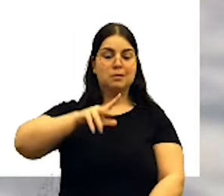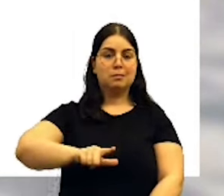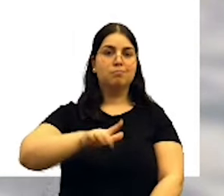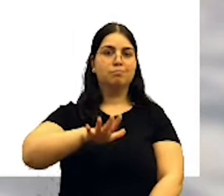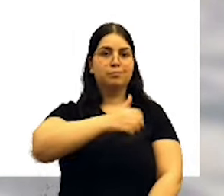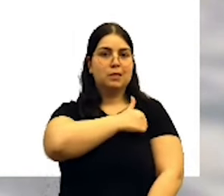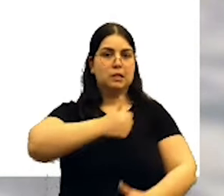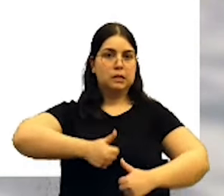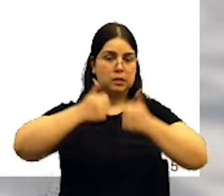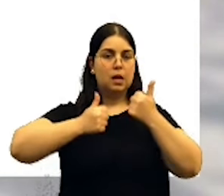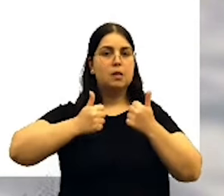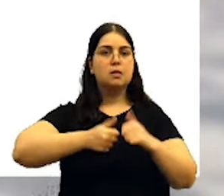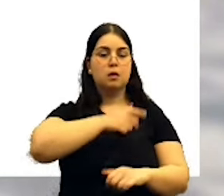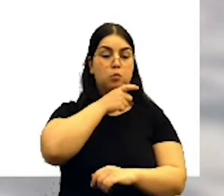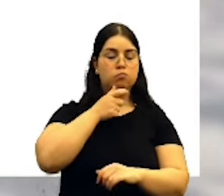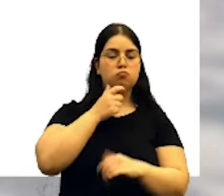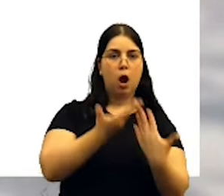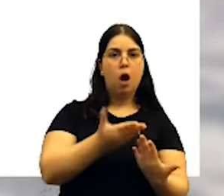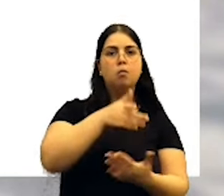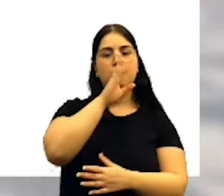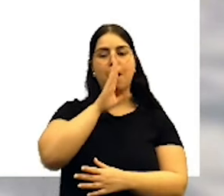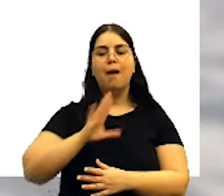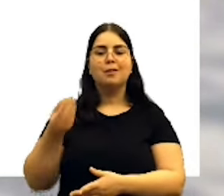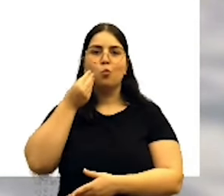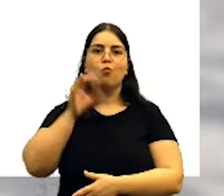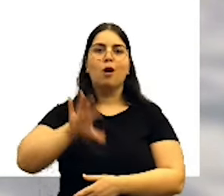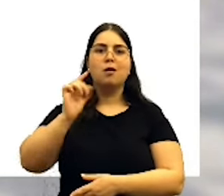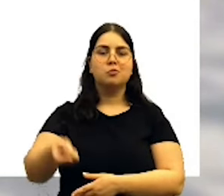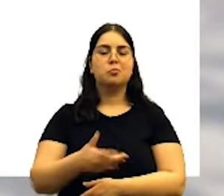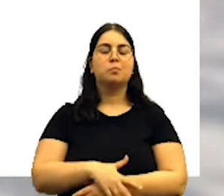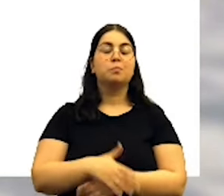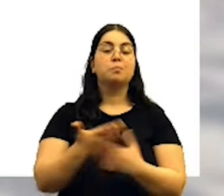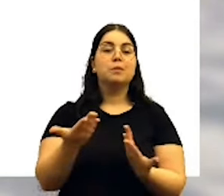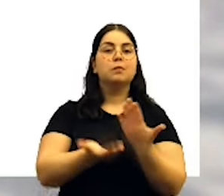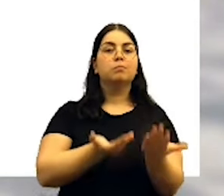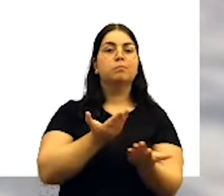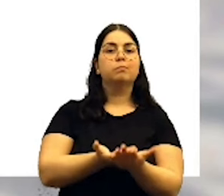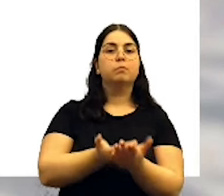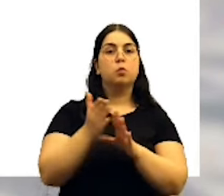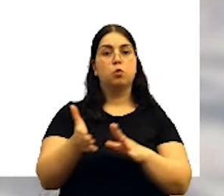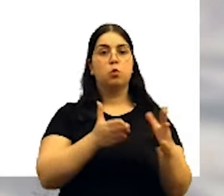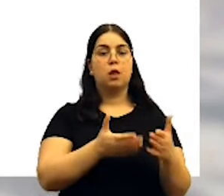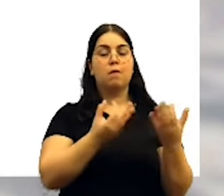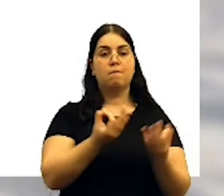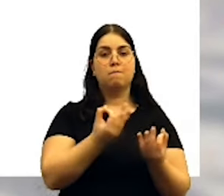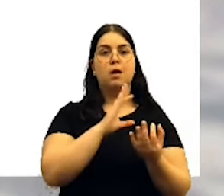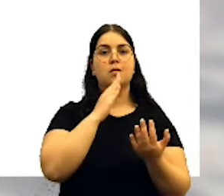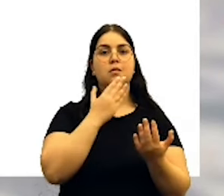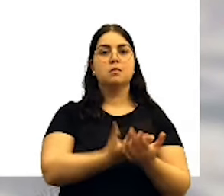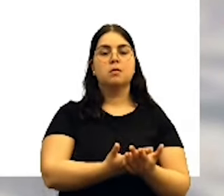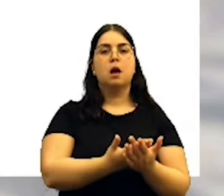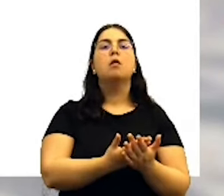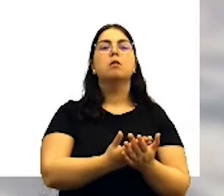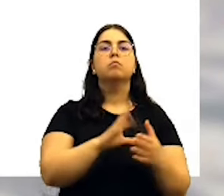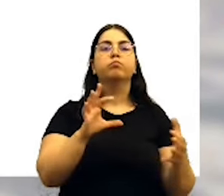assumidos. Do ponto de vista dos benefícios, os benefícios desta nossa proposta tentam, por um lado, ajudar a reduzir os riscos